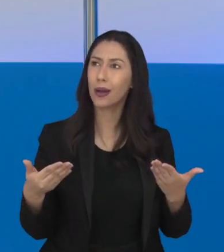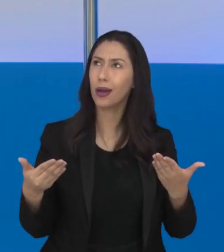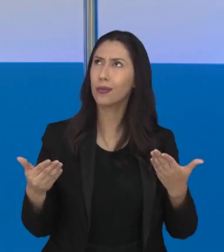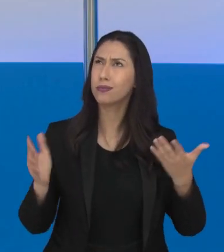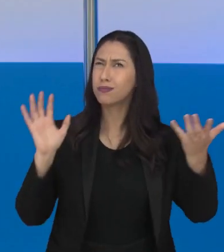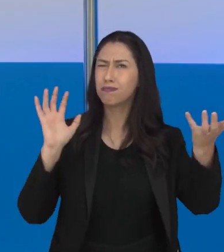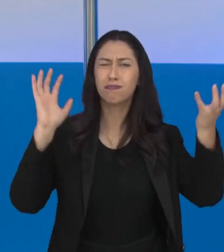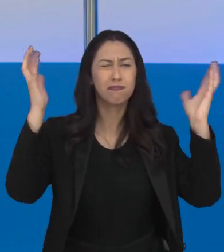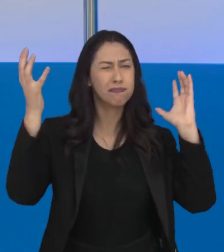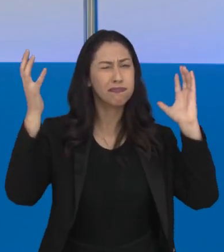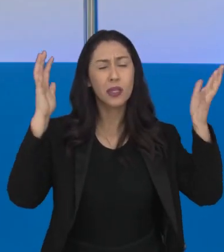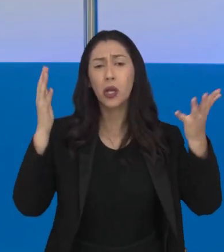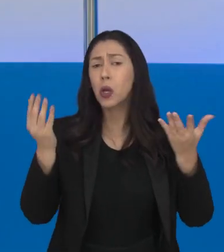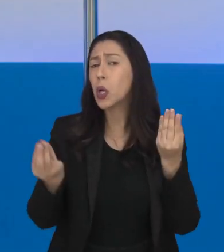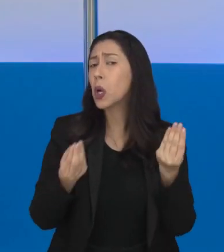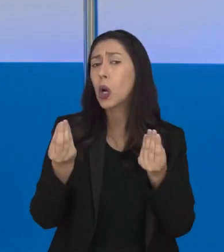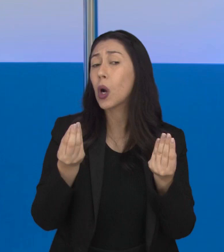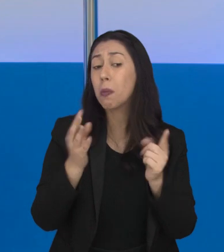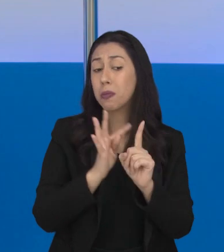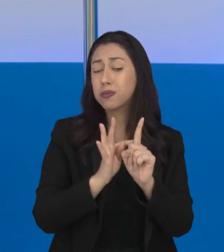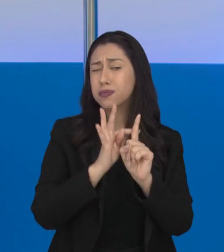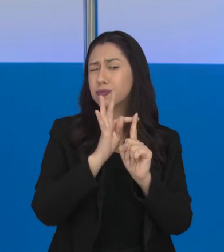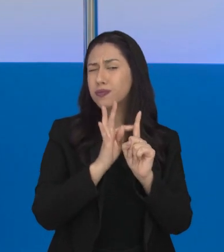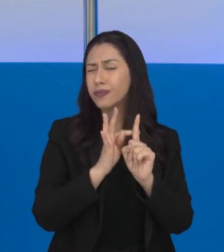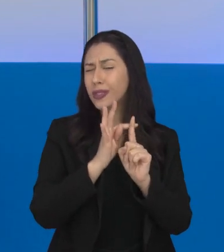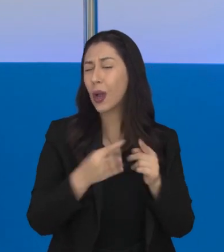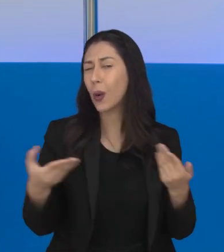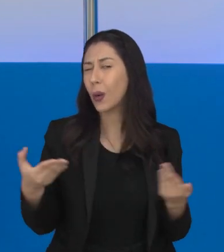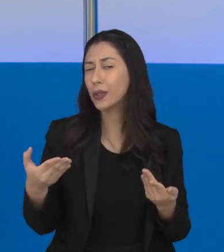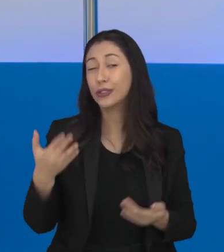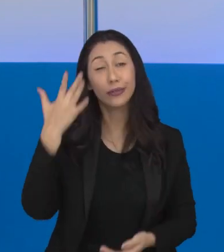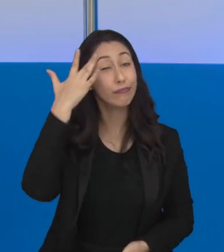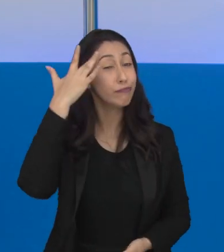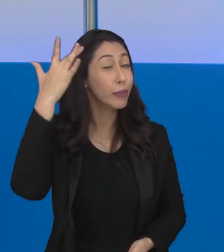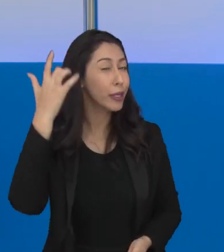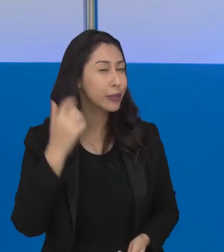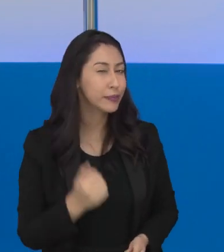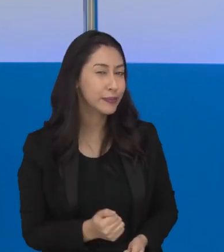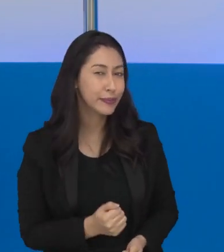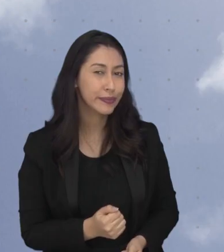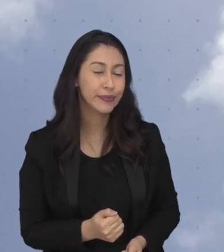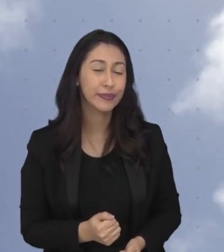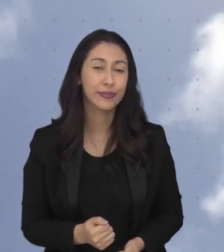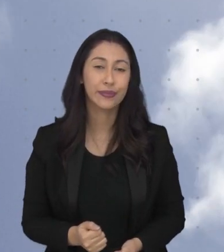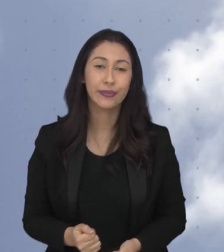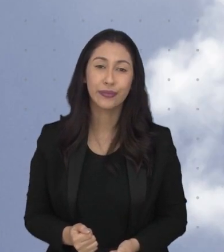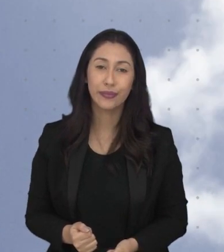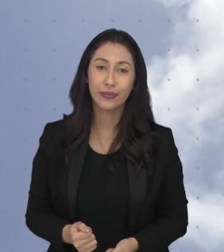Vamos agora para a previsão do tempo como será que ficam as temperaturas na tarde de hoje e também amanhã.